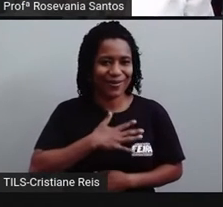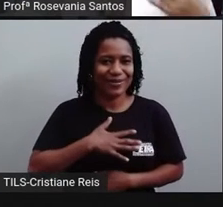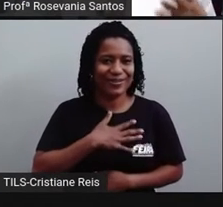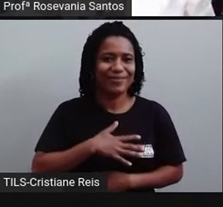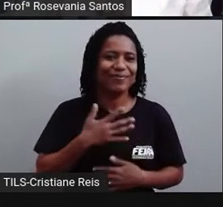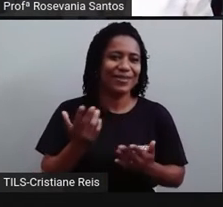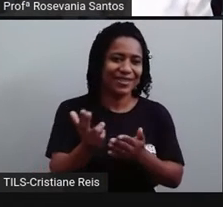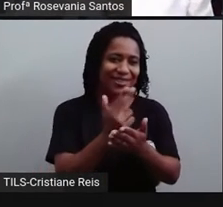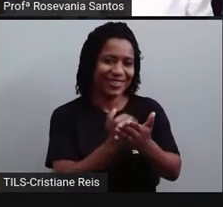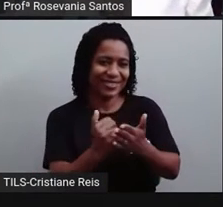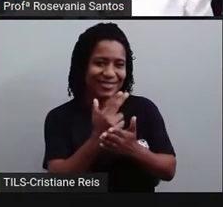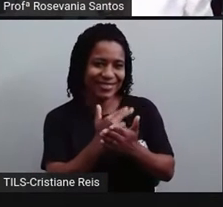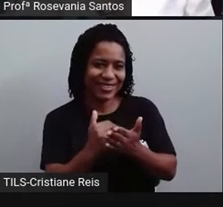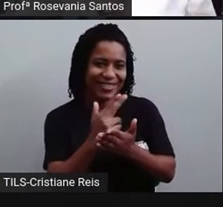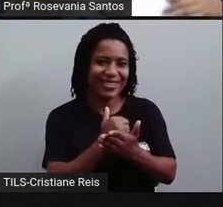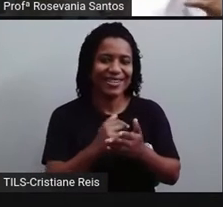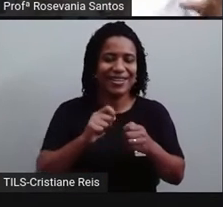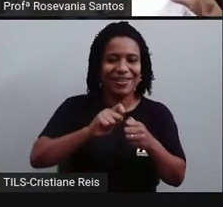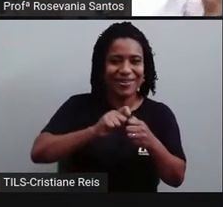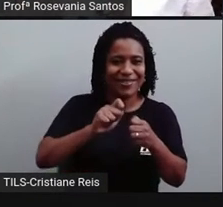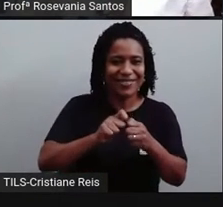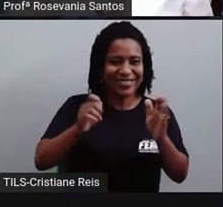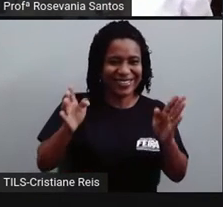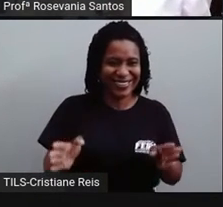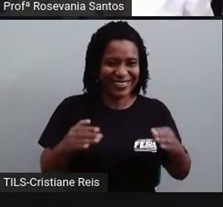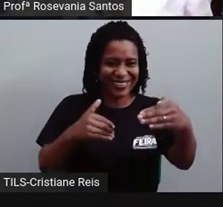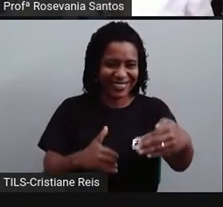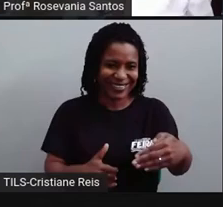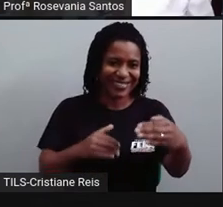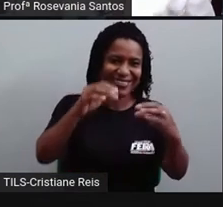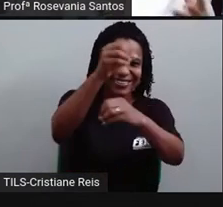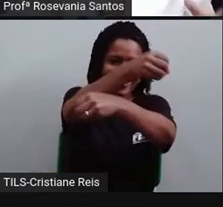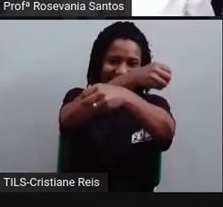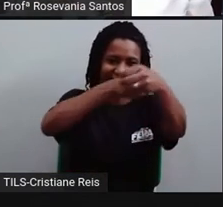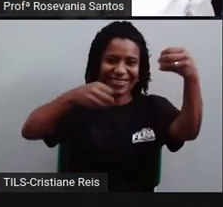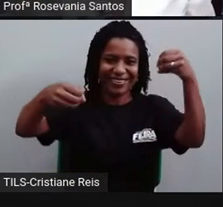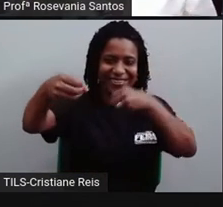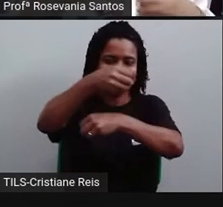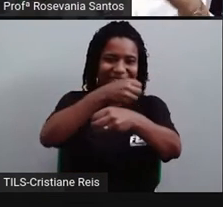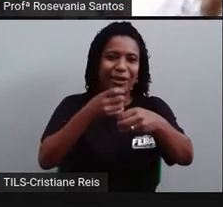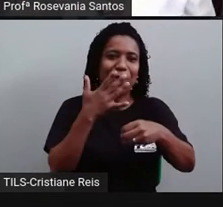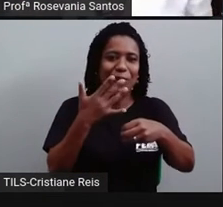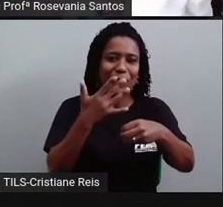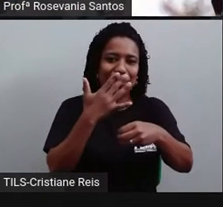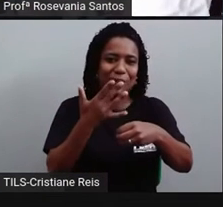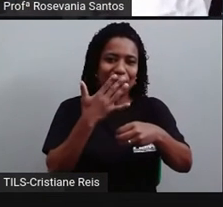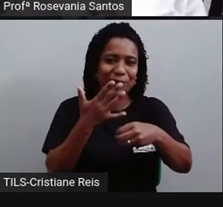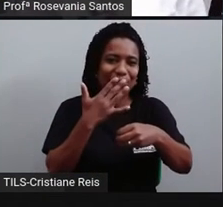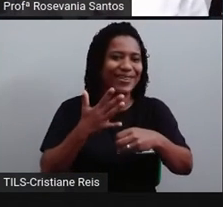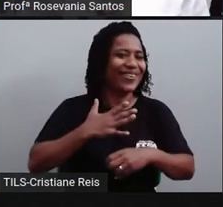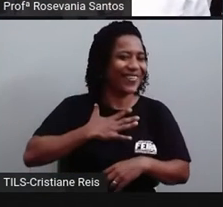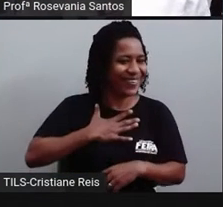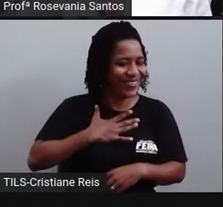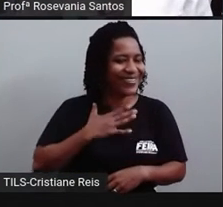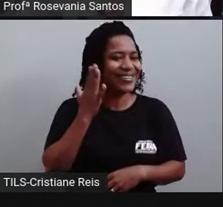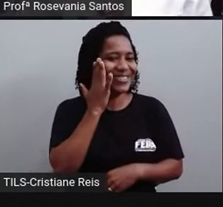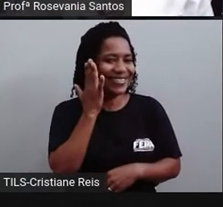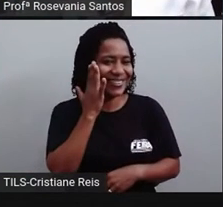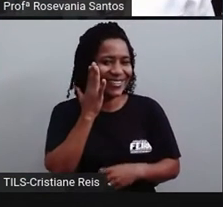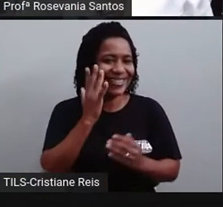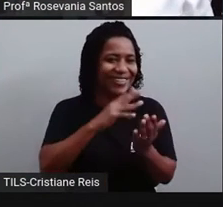pede, né? Para fazer aquelas maquetes, vocês adoram ter que pintar, ter que meter a mão na massa ali, né? Para fazer